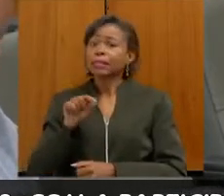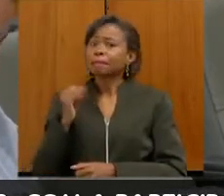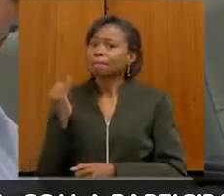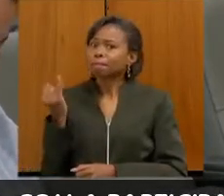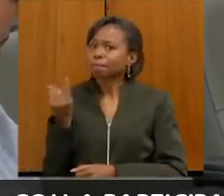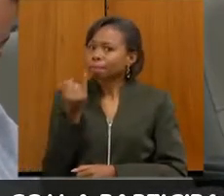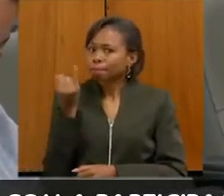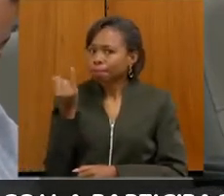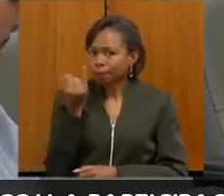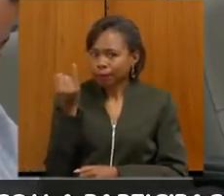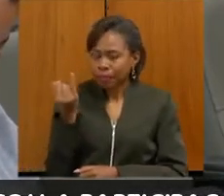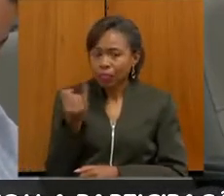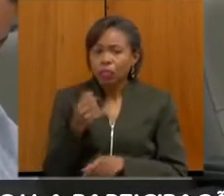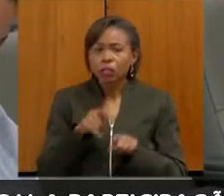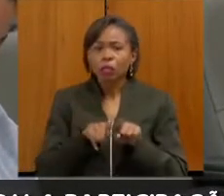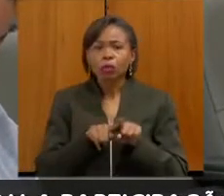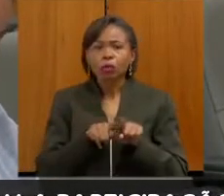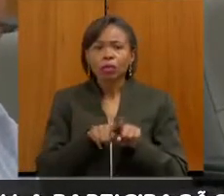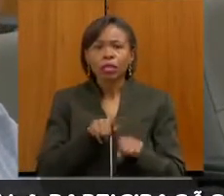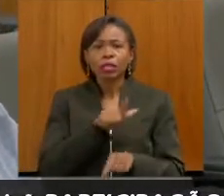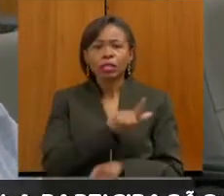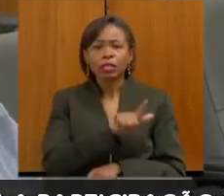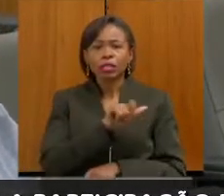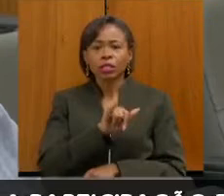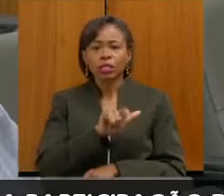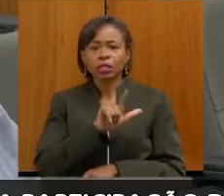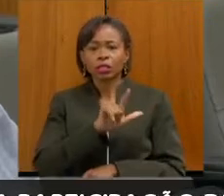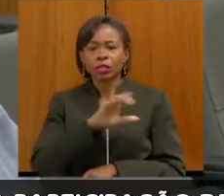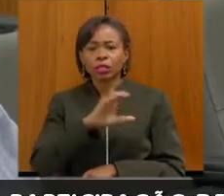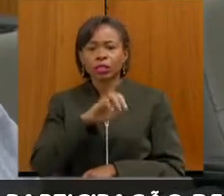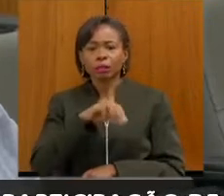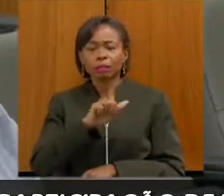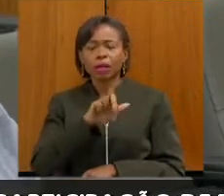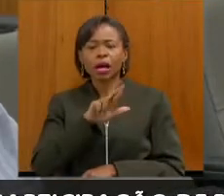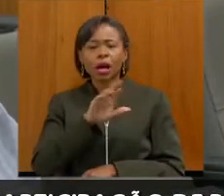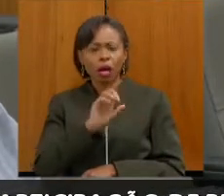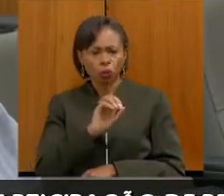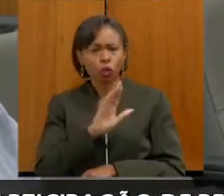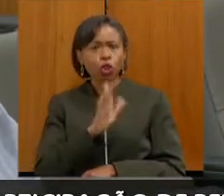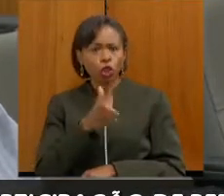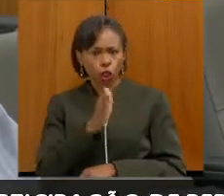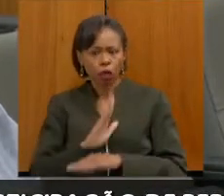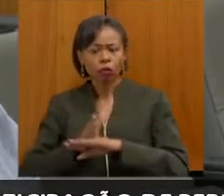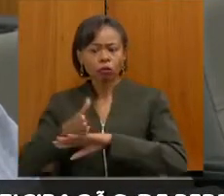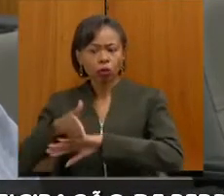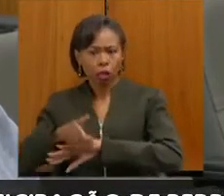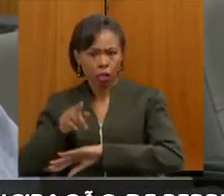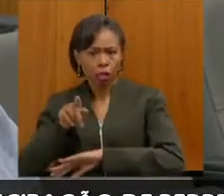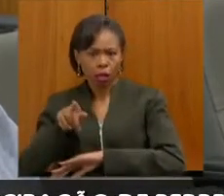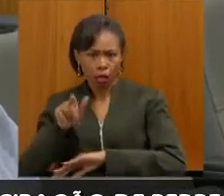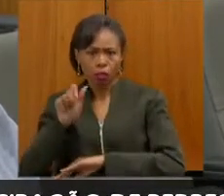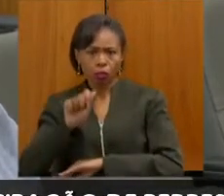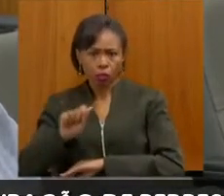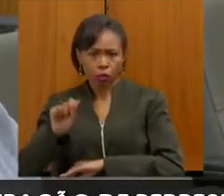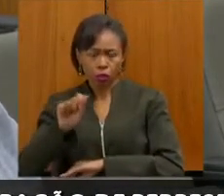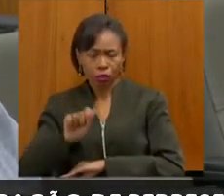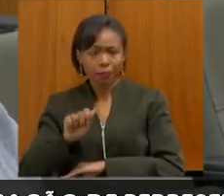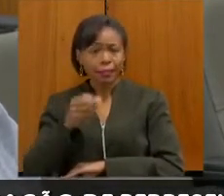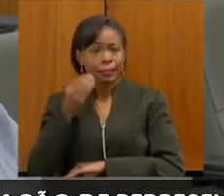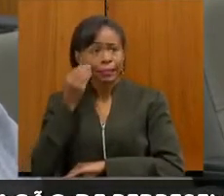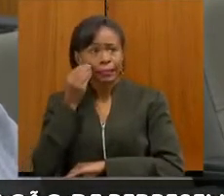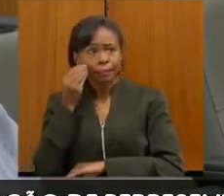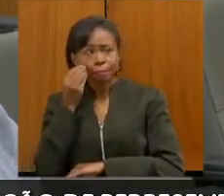nosso amigo ali, Júcio Mário, que já esteve lá na nossa instituição, encontrarmos um viés junto,